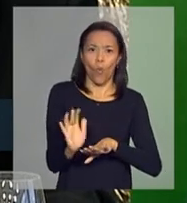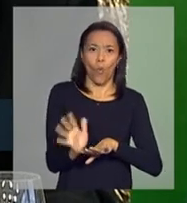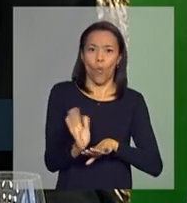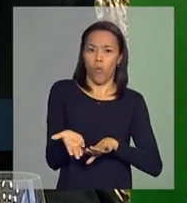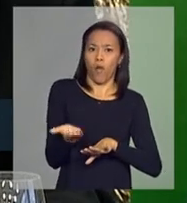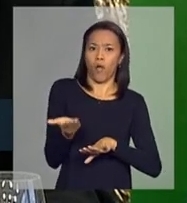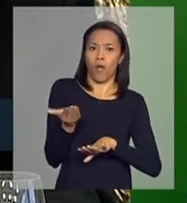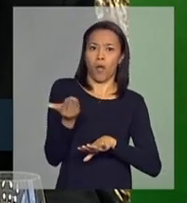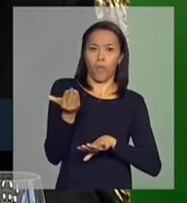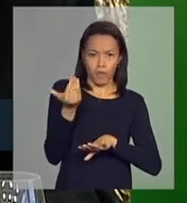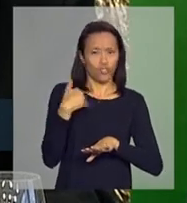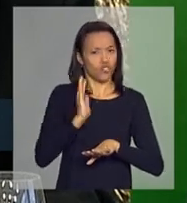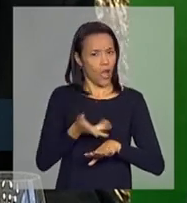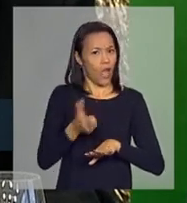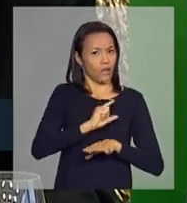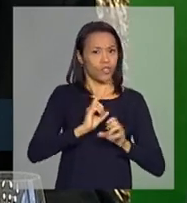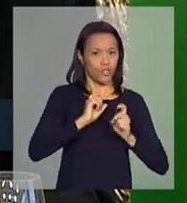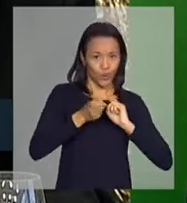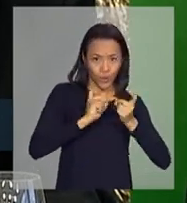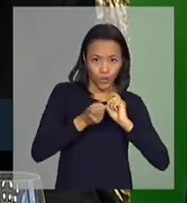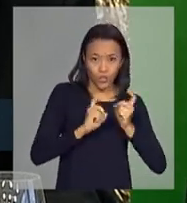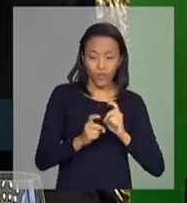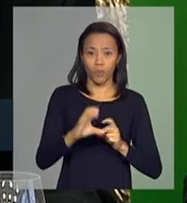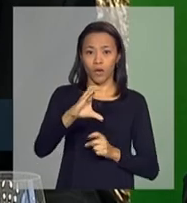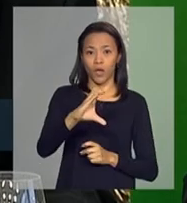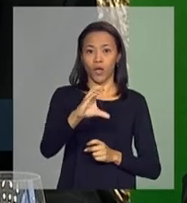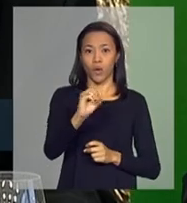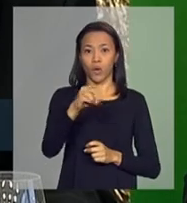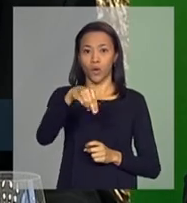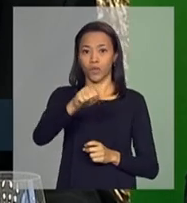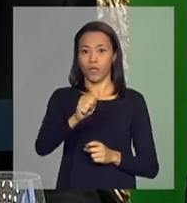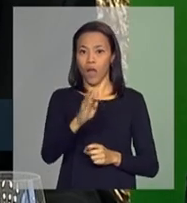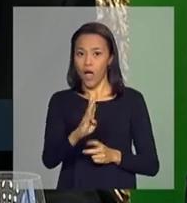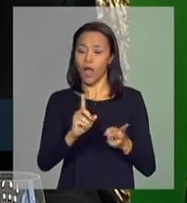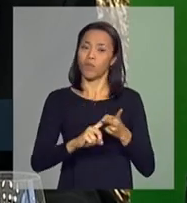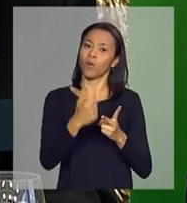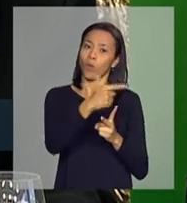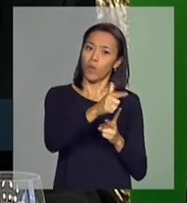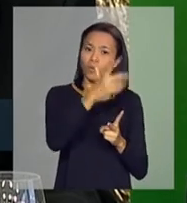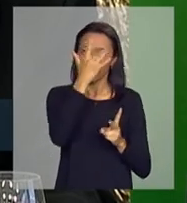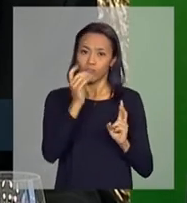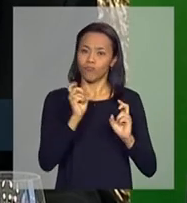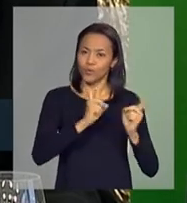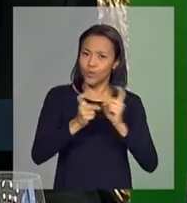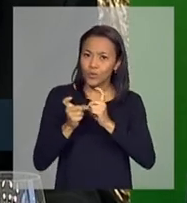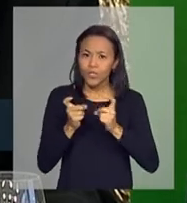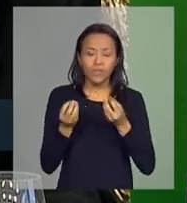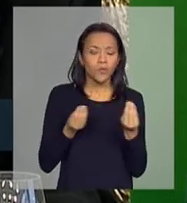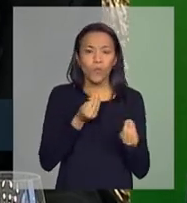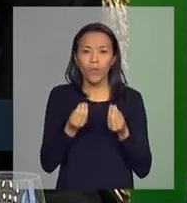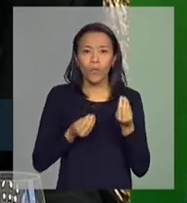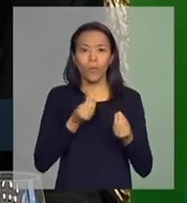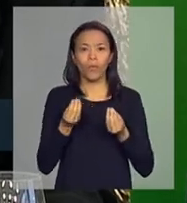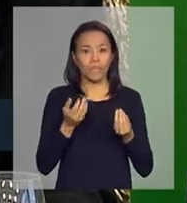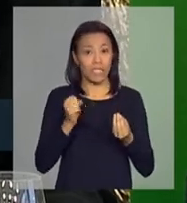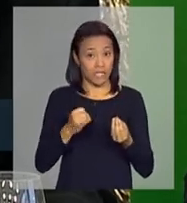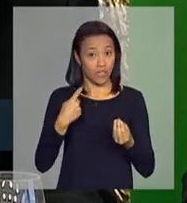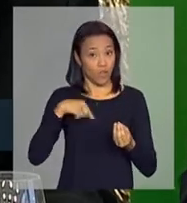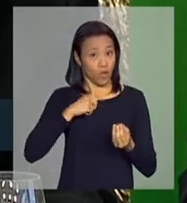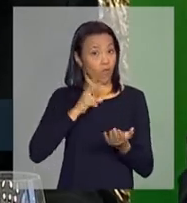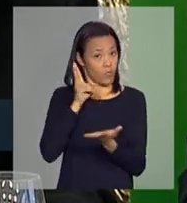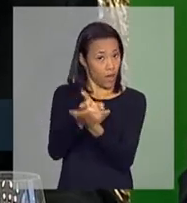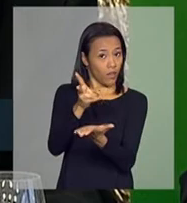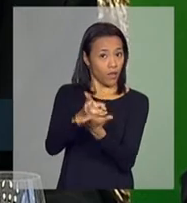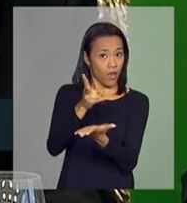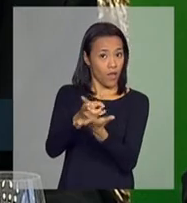discutindo, justamente, com a Conab, com o Neri, se necessário, faremos, manteremos o